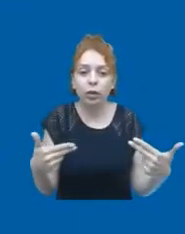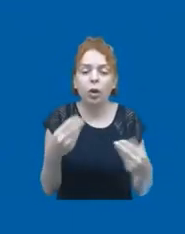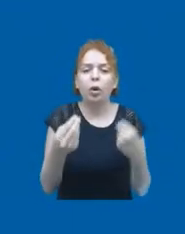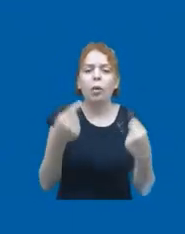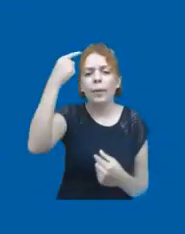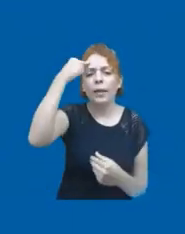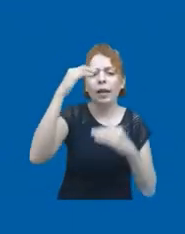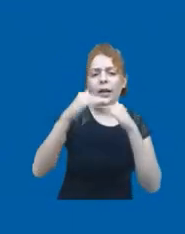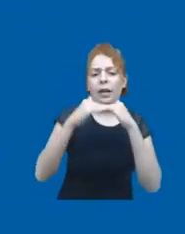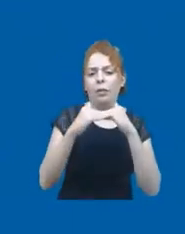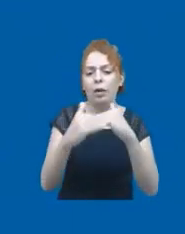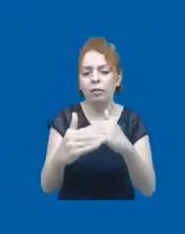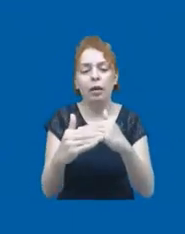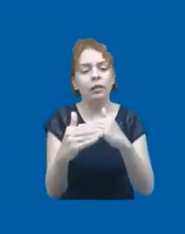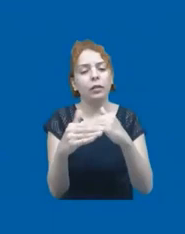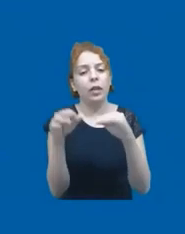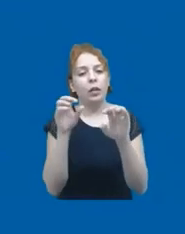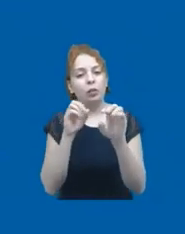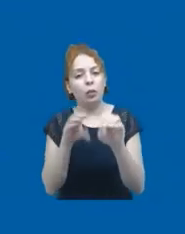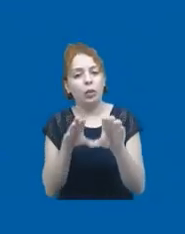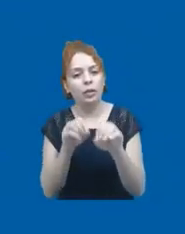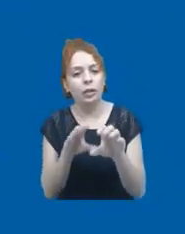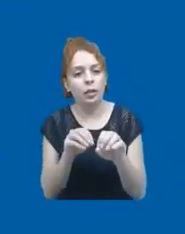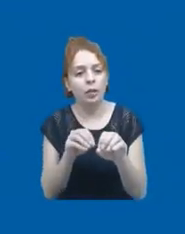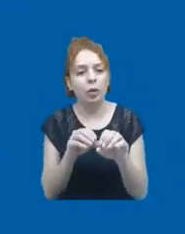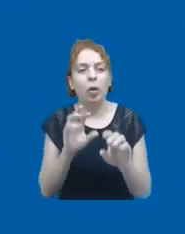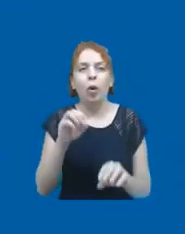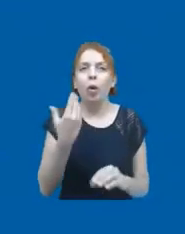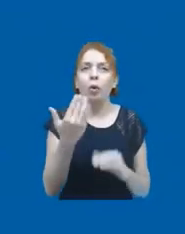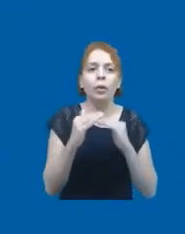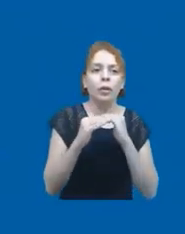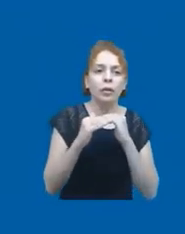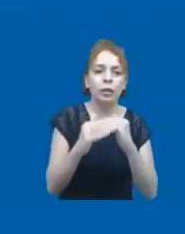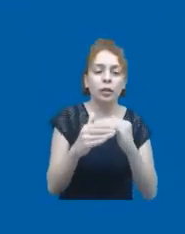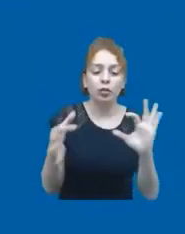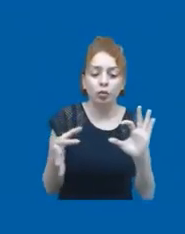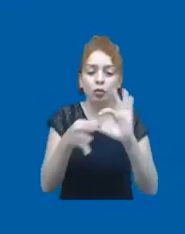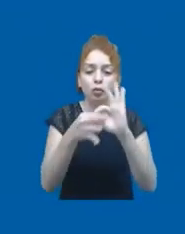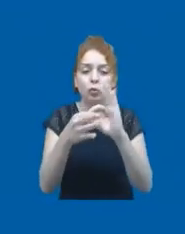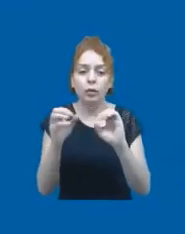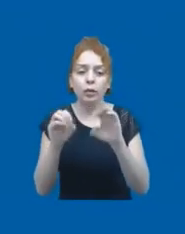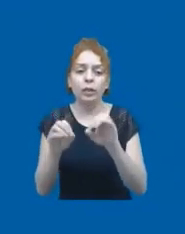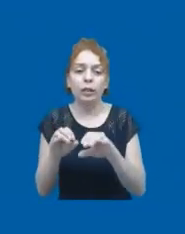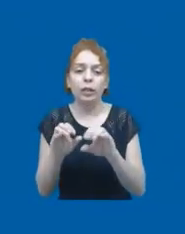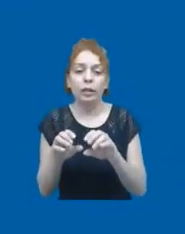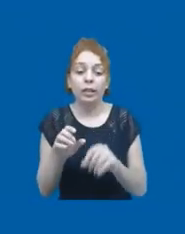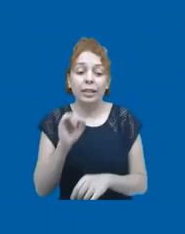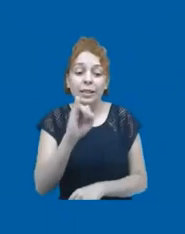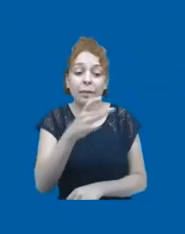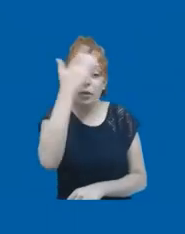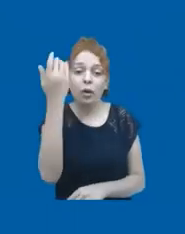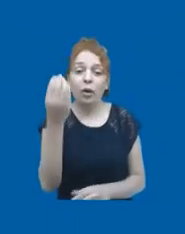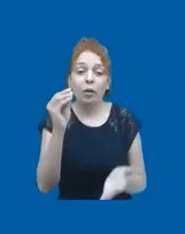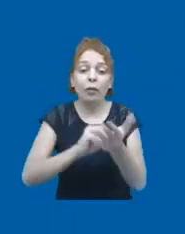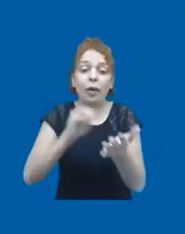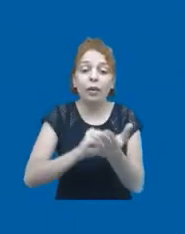educação, ou numa igualdade através da educação, se muitas vezes essas pessoas não têm nem o que comer,